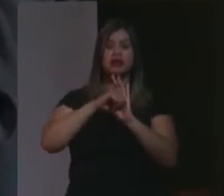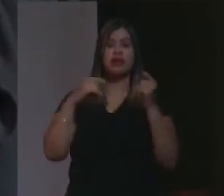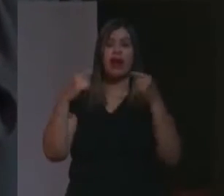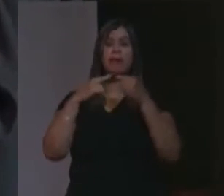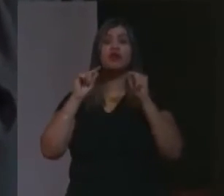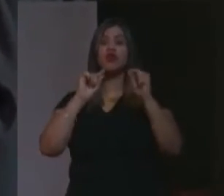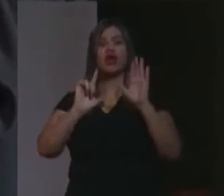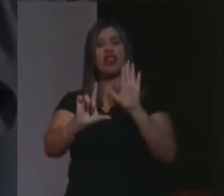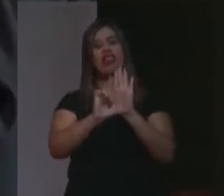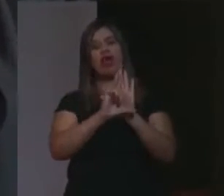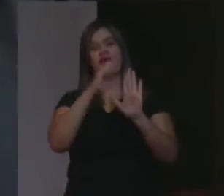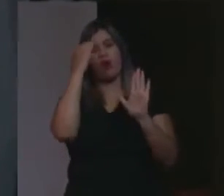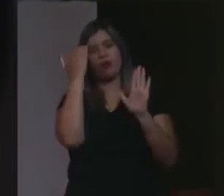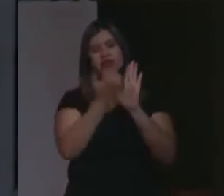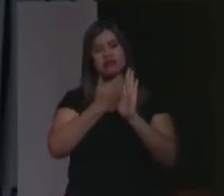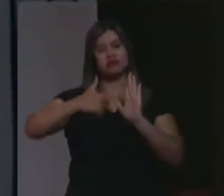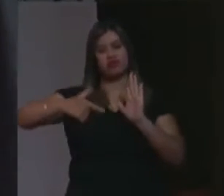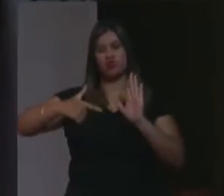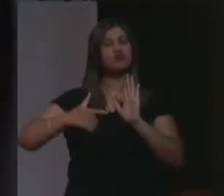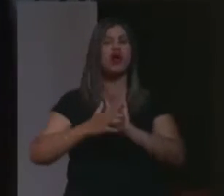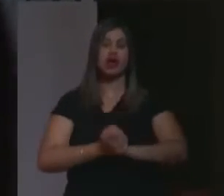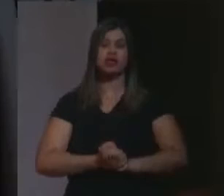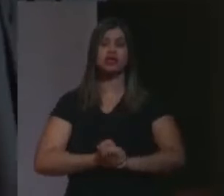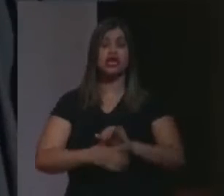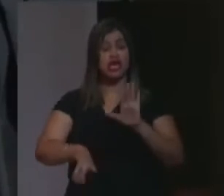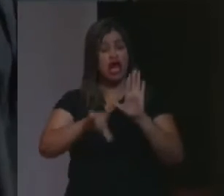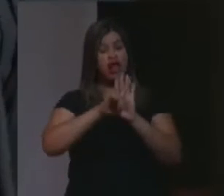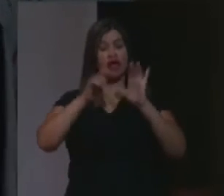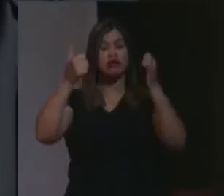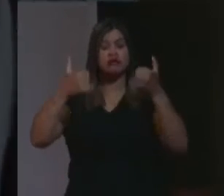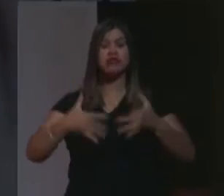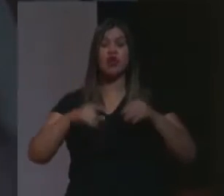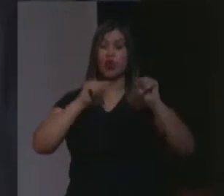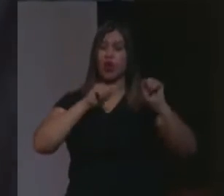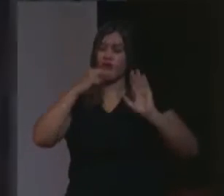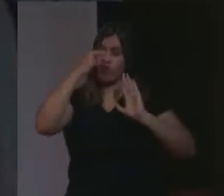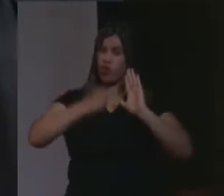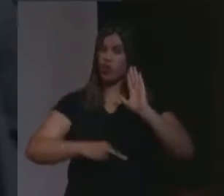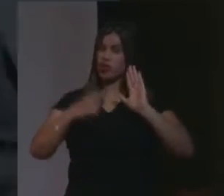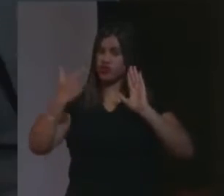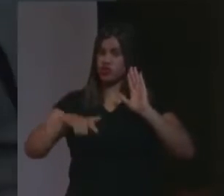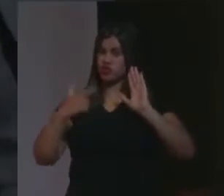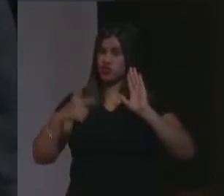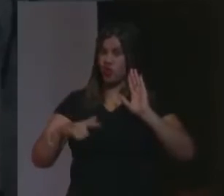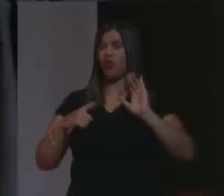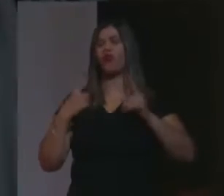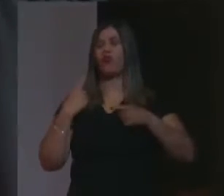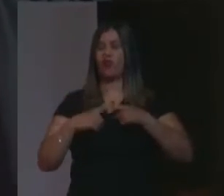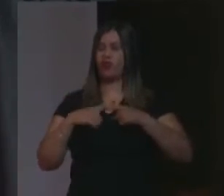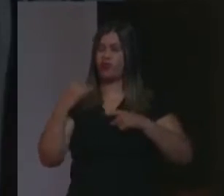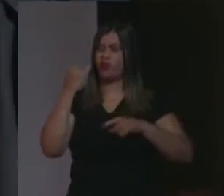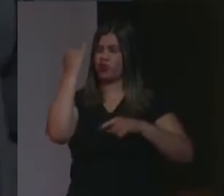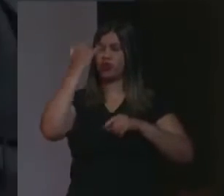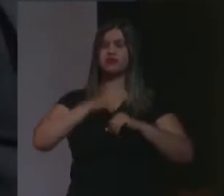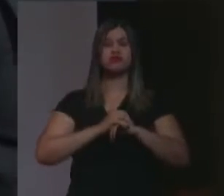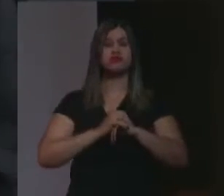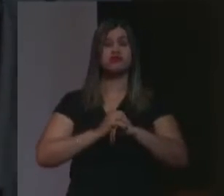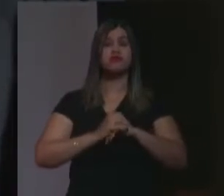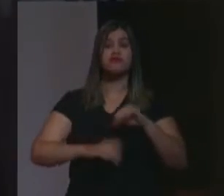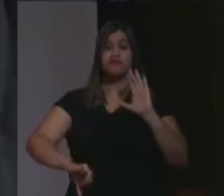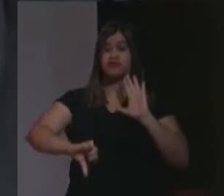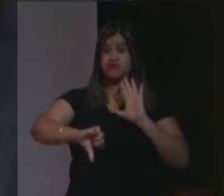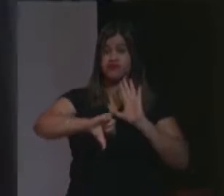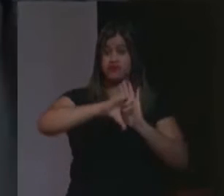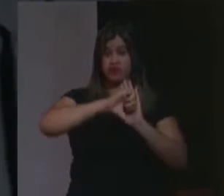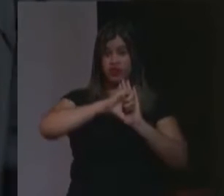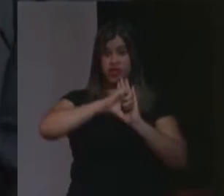lei. E a lei diz, eu vou ler novamente porque isso é muito importante, o crime